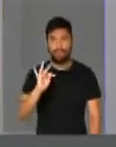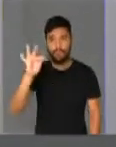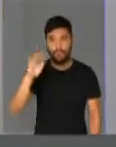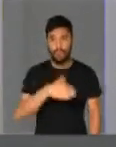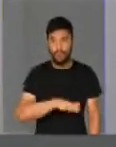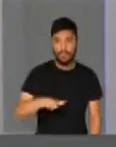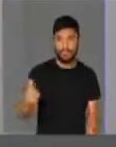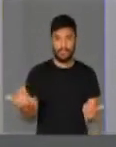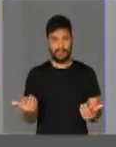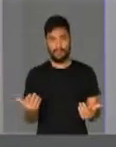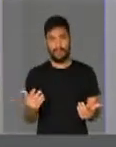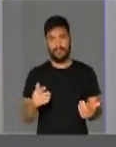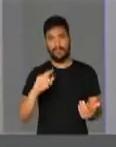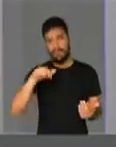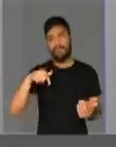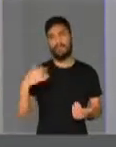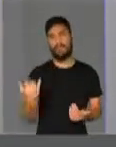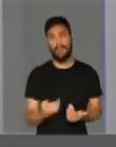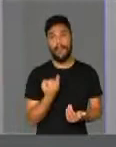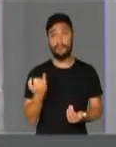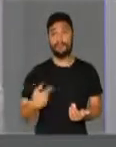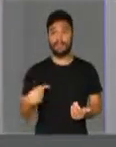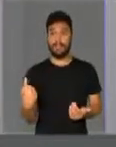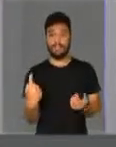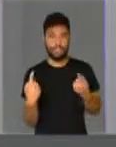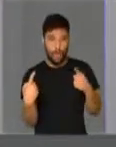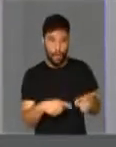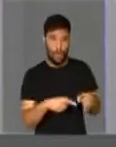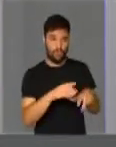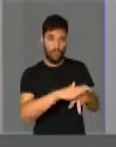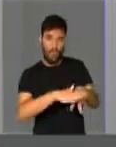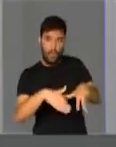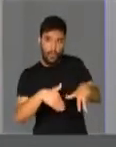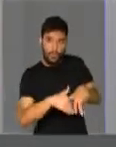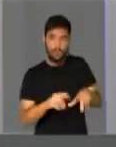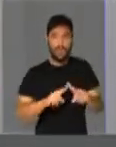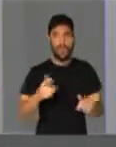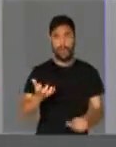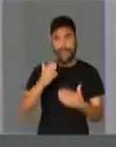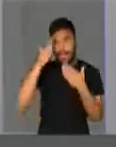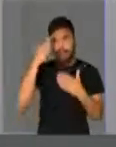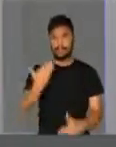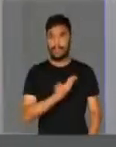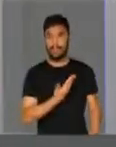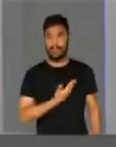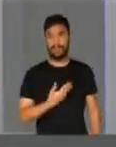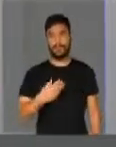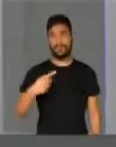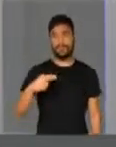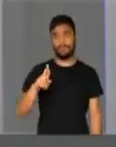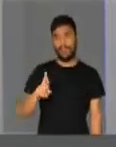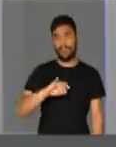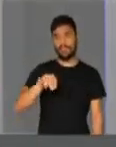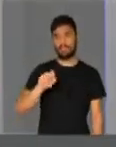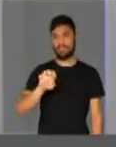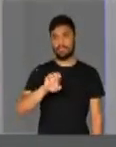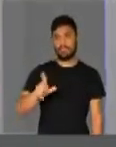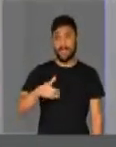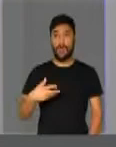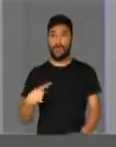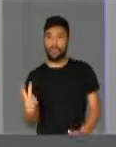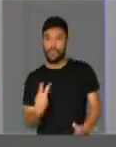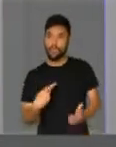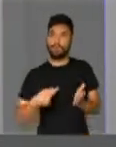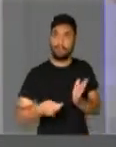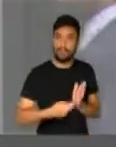Muito importante a gente combater essa corrupção e queria agradecer ao meu colega do PR, Jaziel, que vai assinar